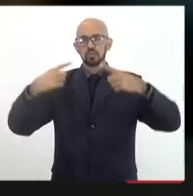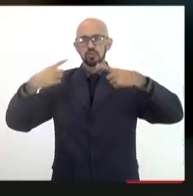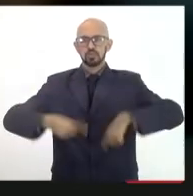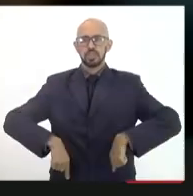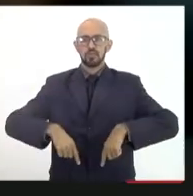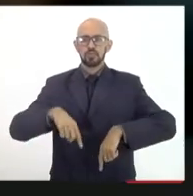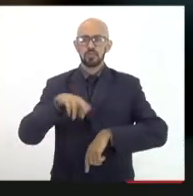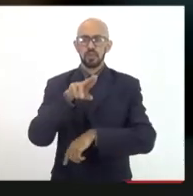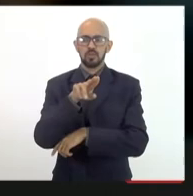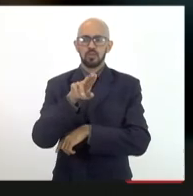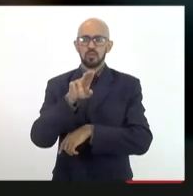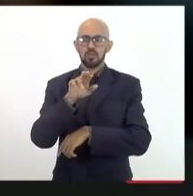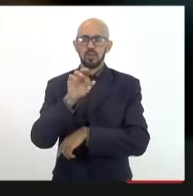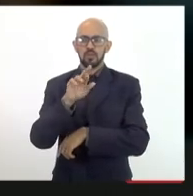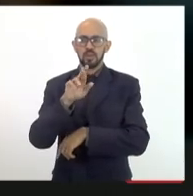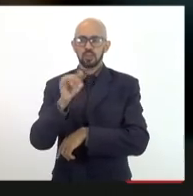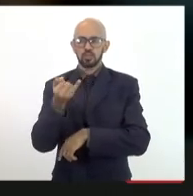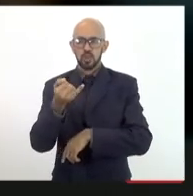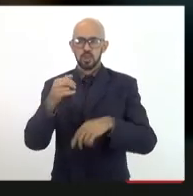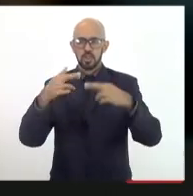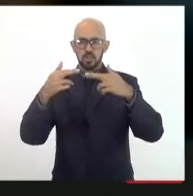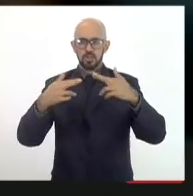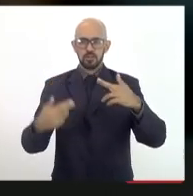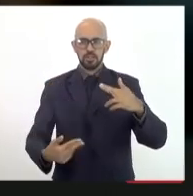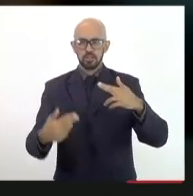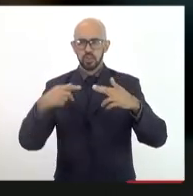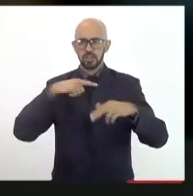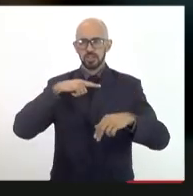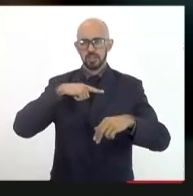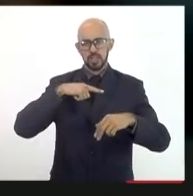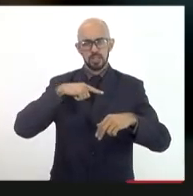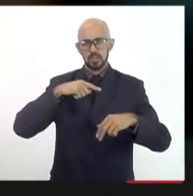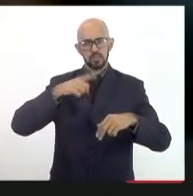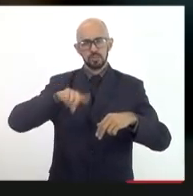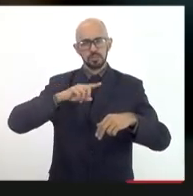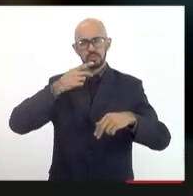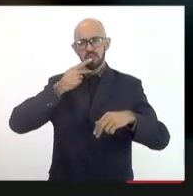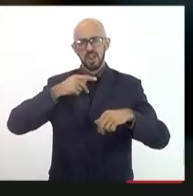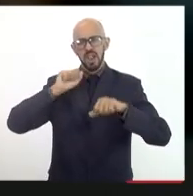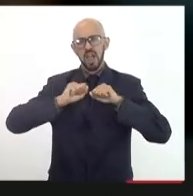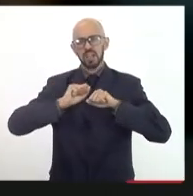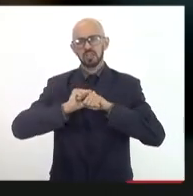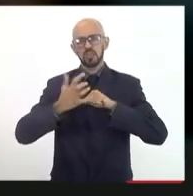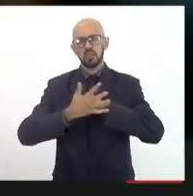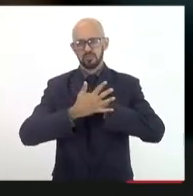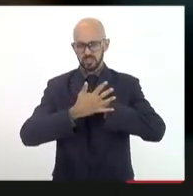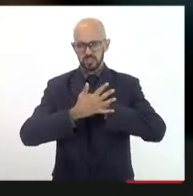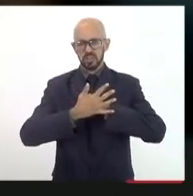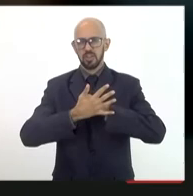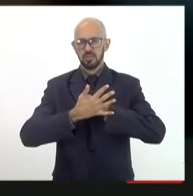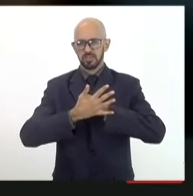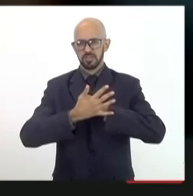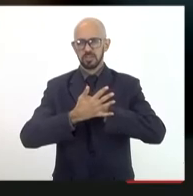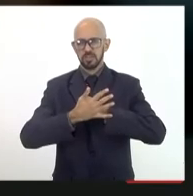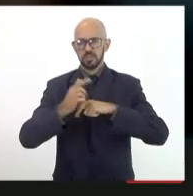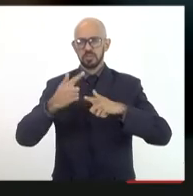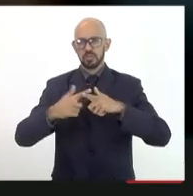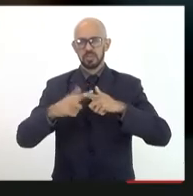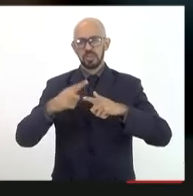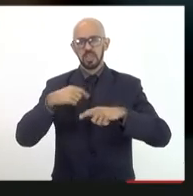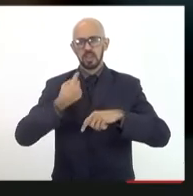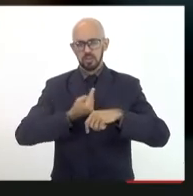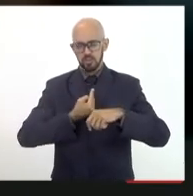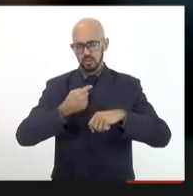tem eu não vou falar da Covid-19 acho que Gerson já falou muito bem da potência que são as nossas instituições de ciência e